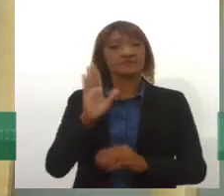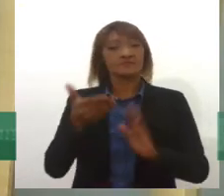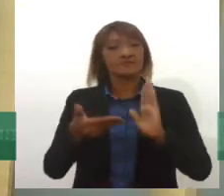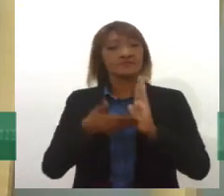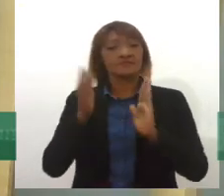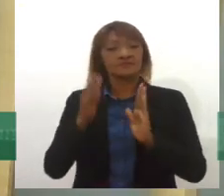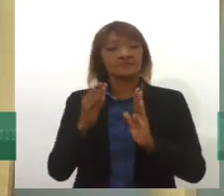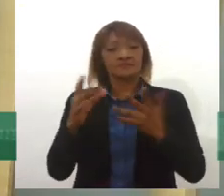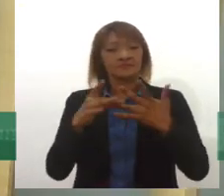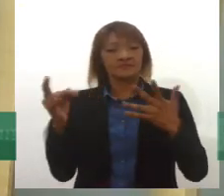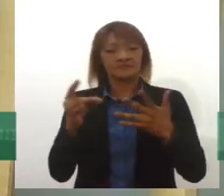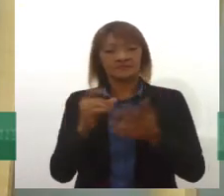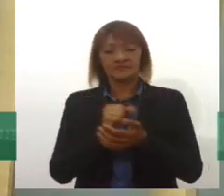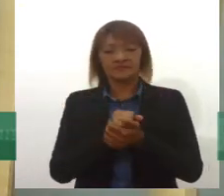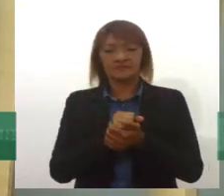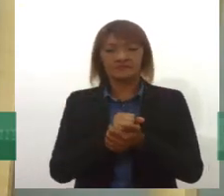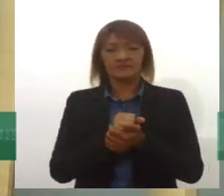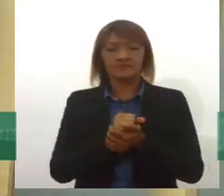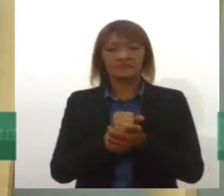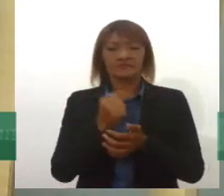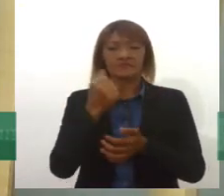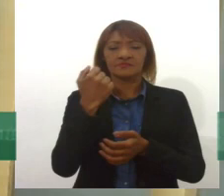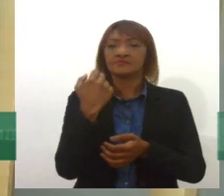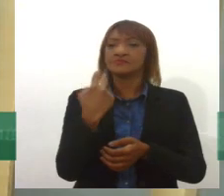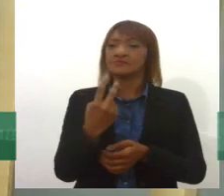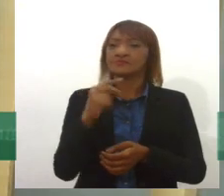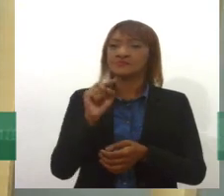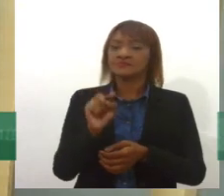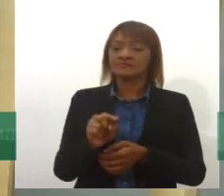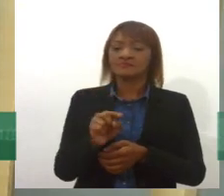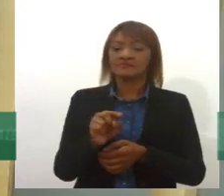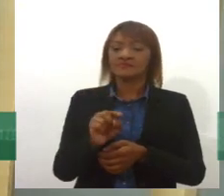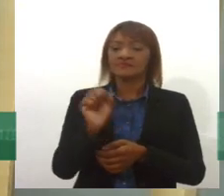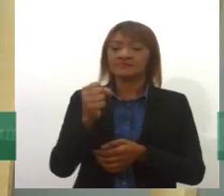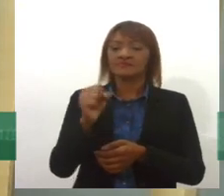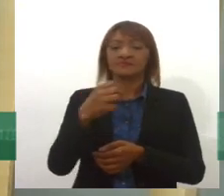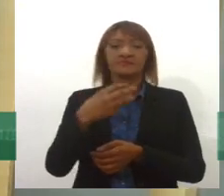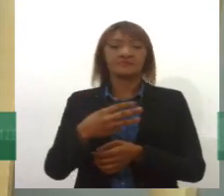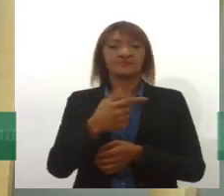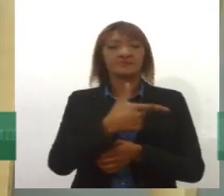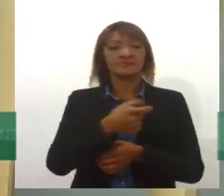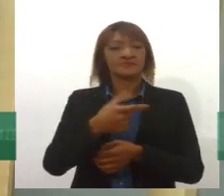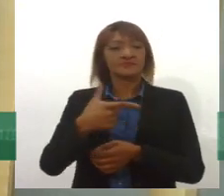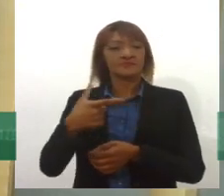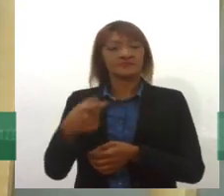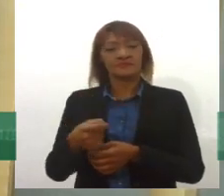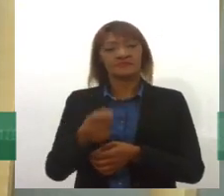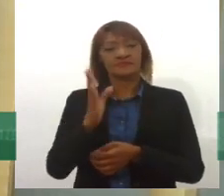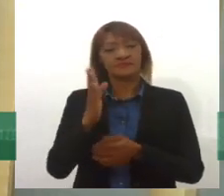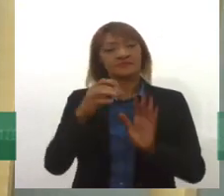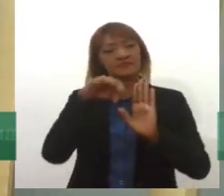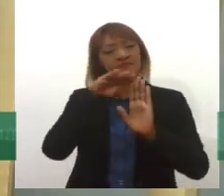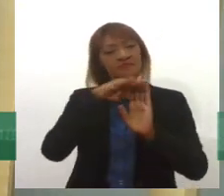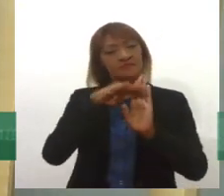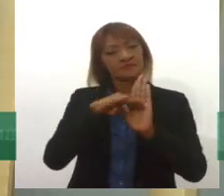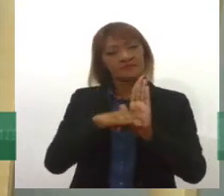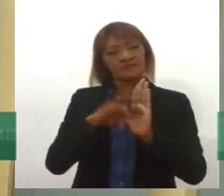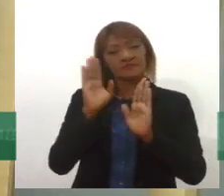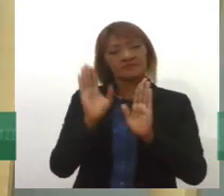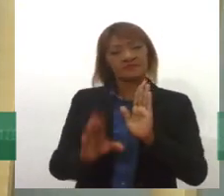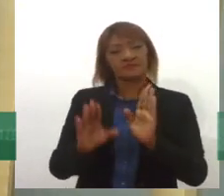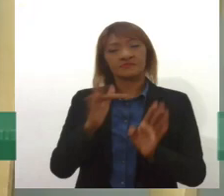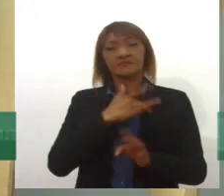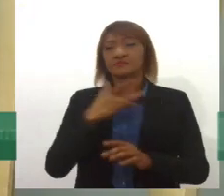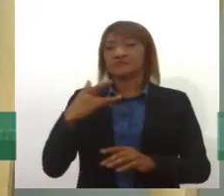destaque. O PL 2083 de 2020, que busca criar um programa de atenção às questões de